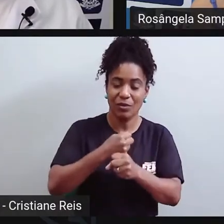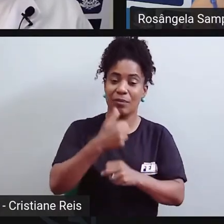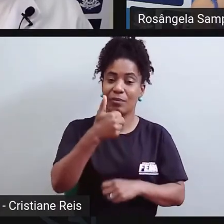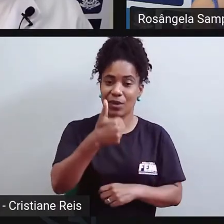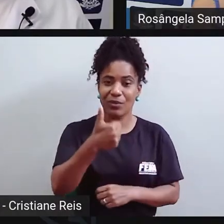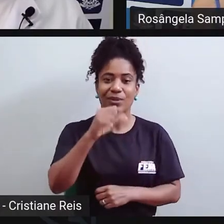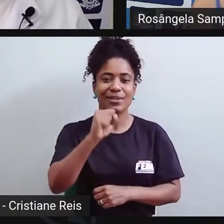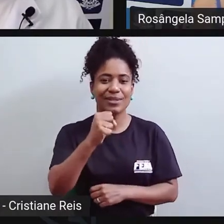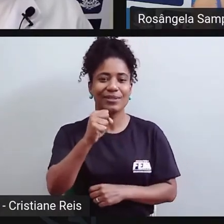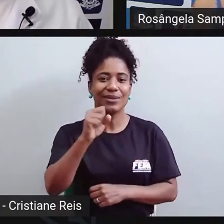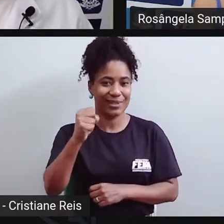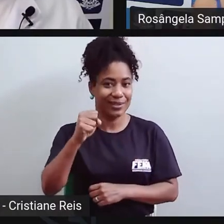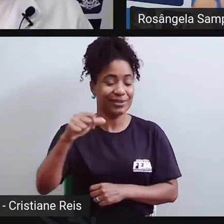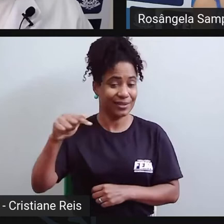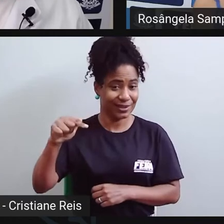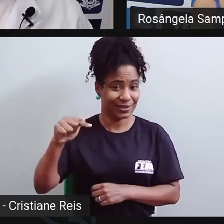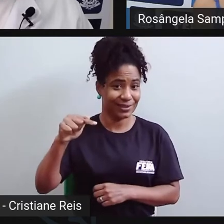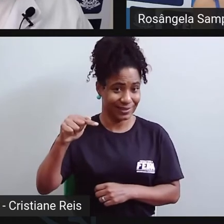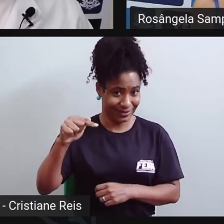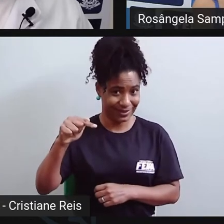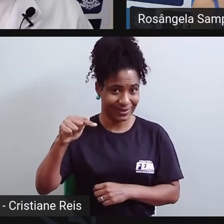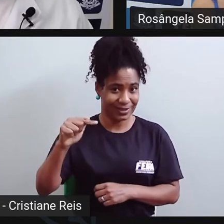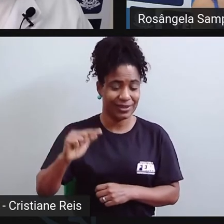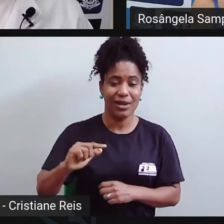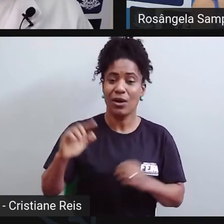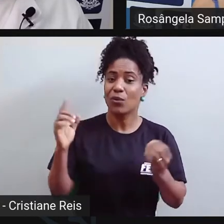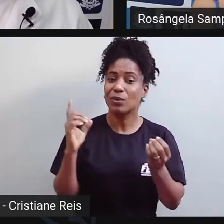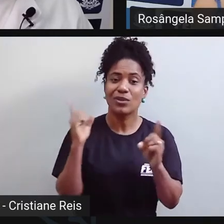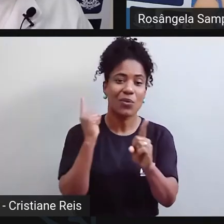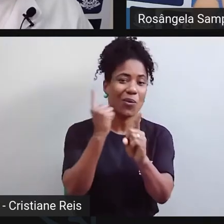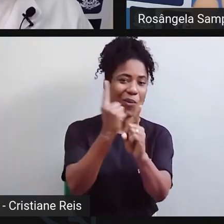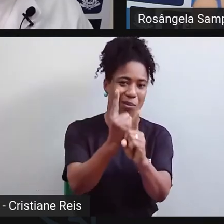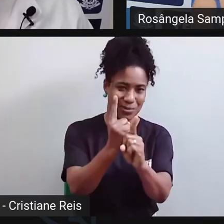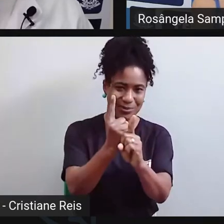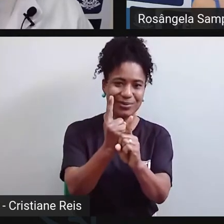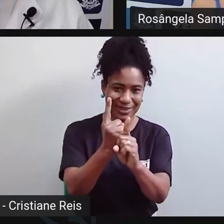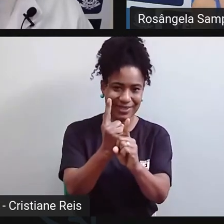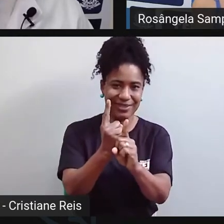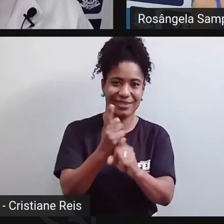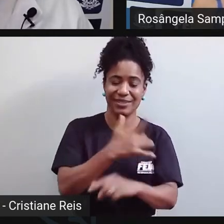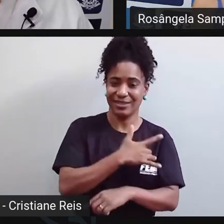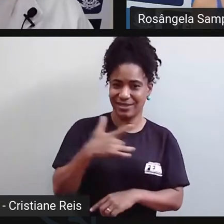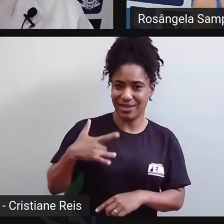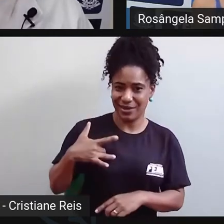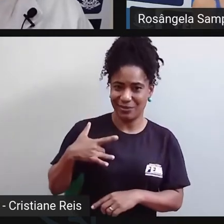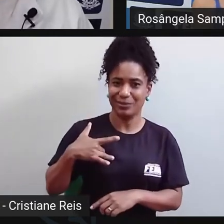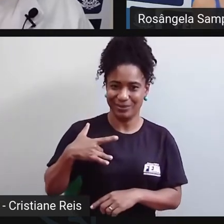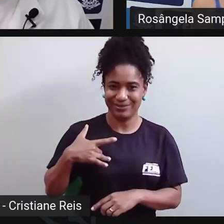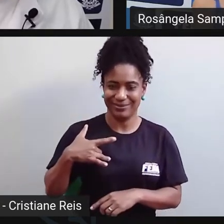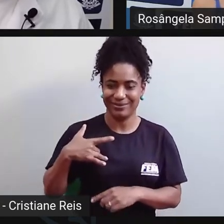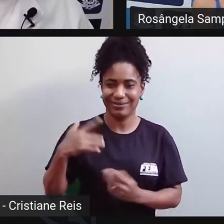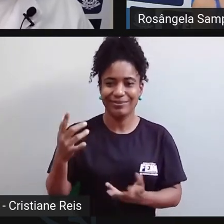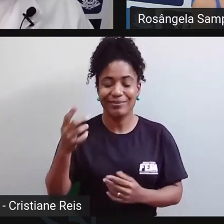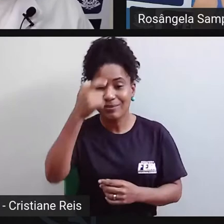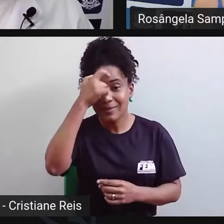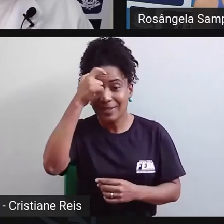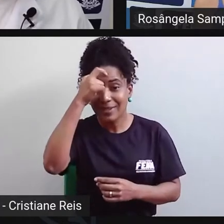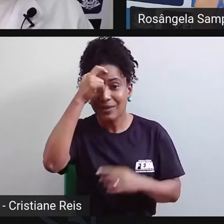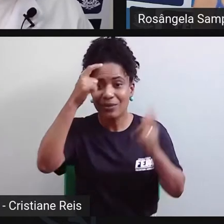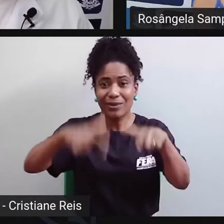acontece um encontro de saúde mental em São Paulo, na cidade de Bauru, onde